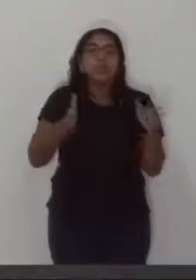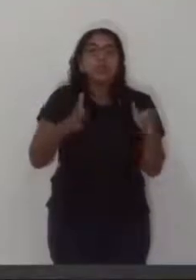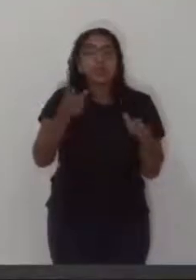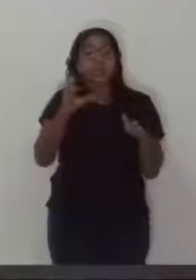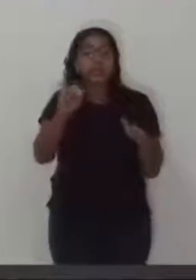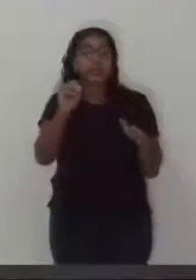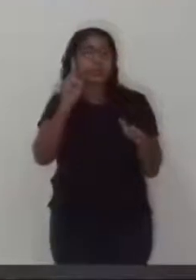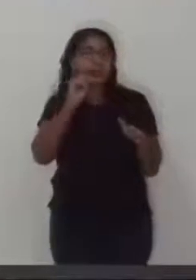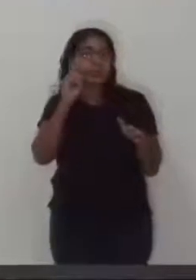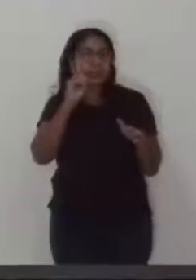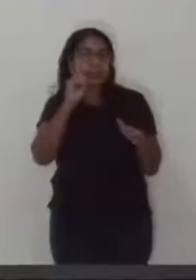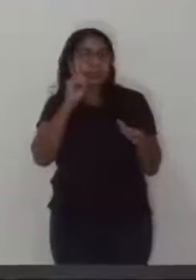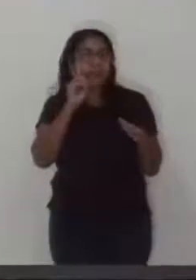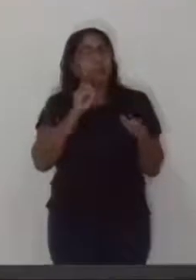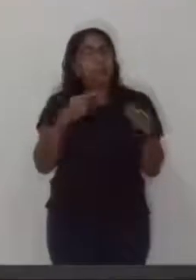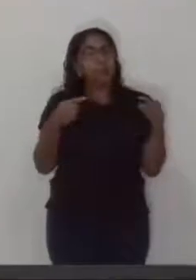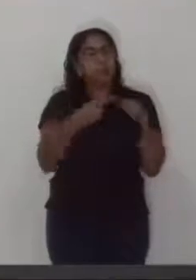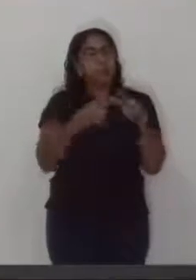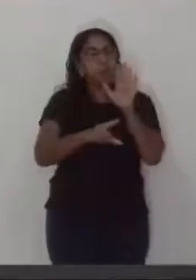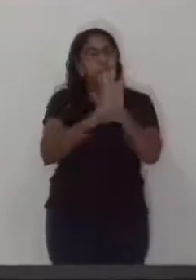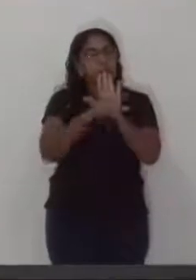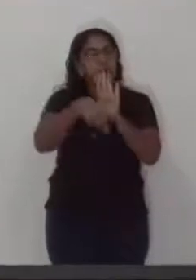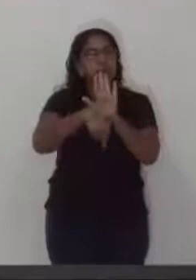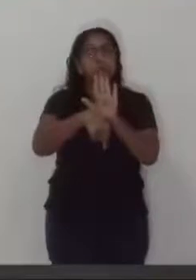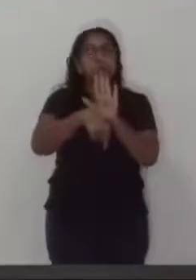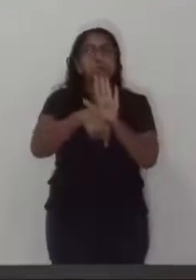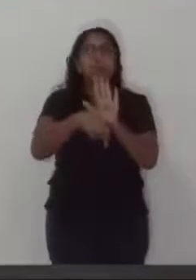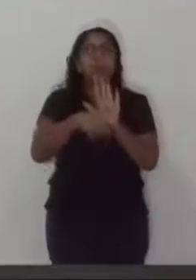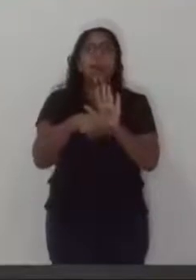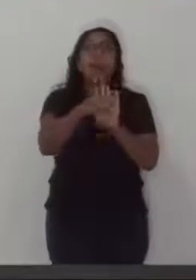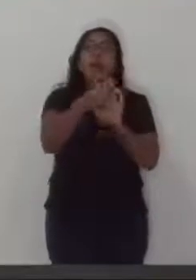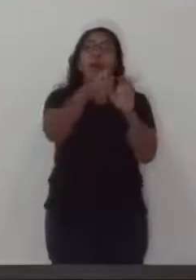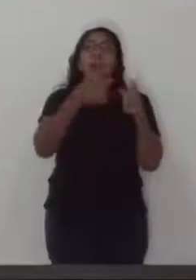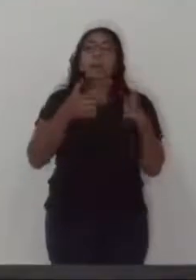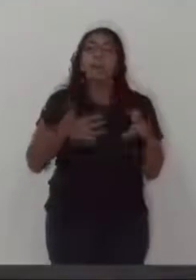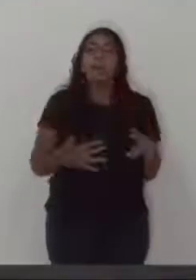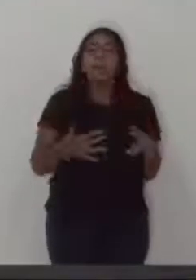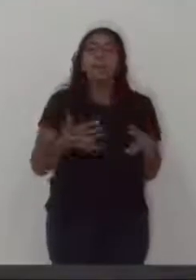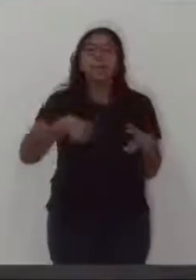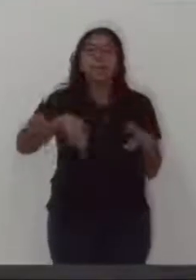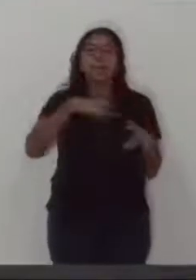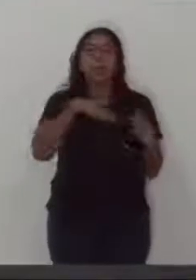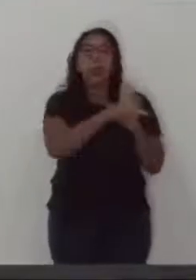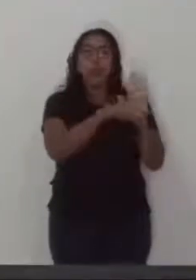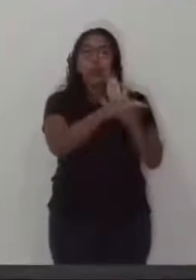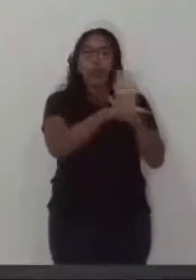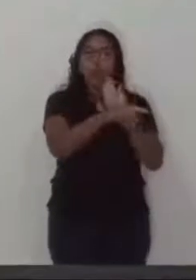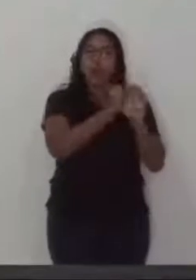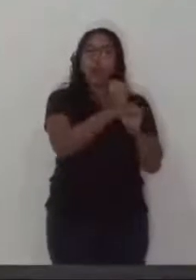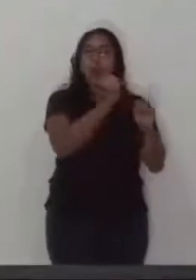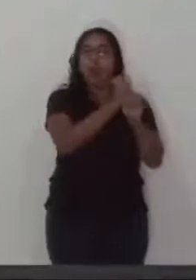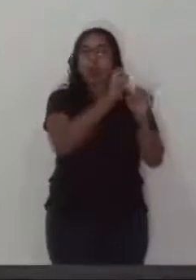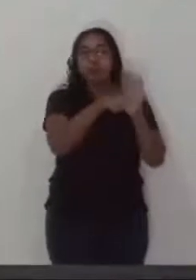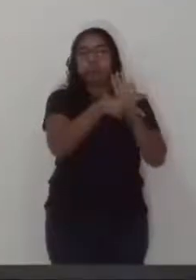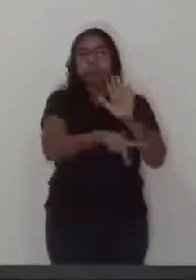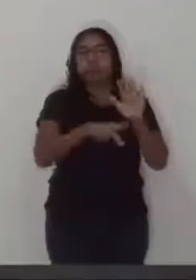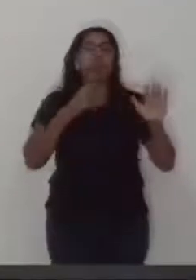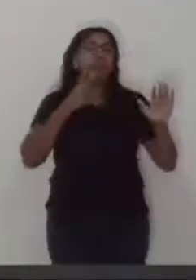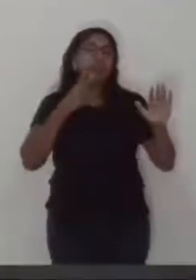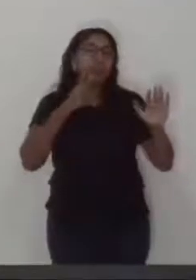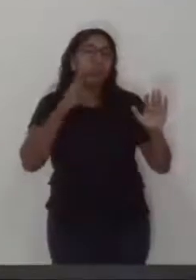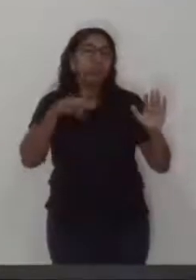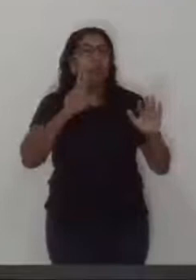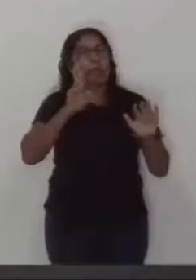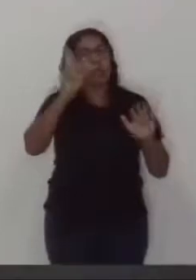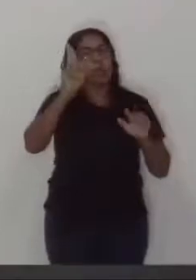dias, conforme o regimento interno, com o intuito de explanar dúvidas relativas às obras públicas de vinhedo em responsabilidade